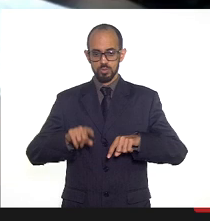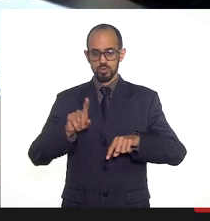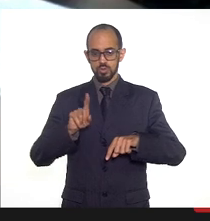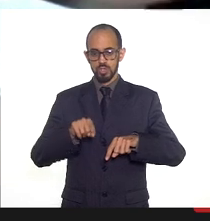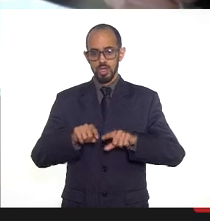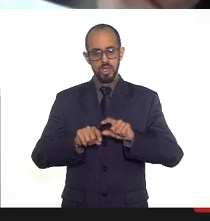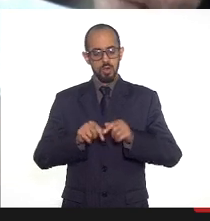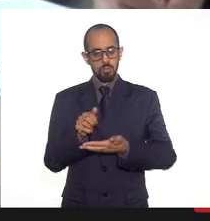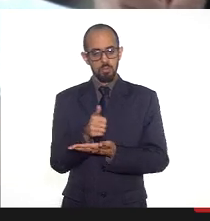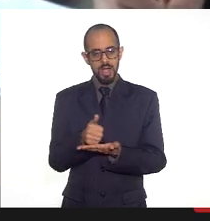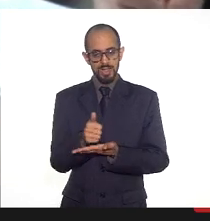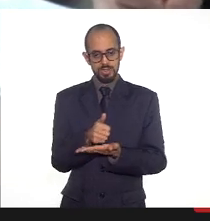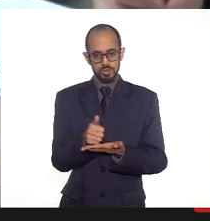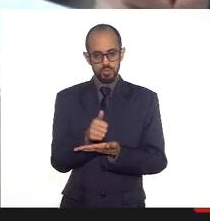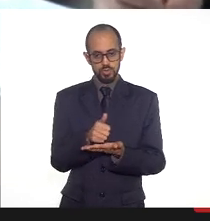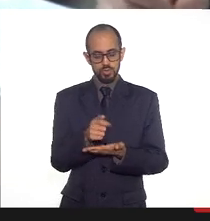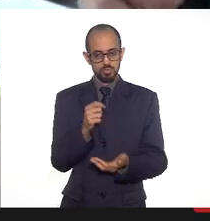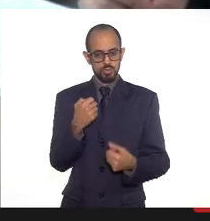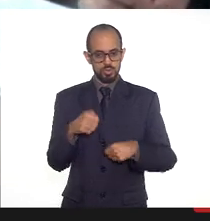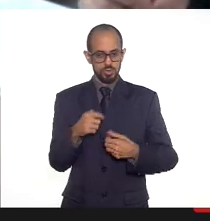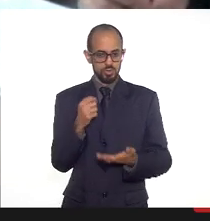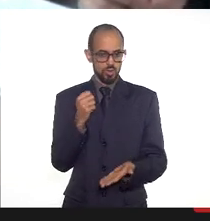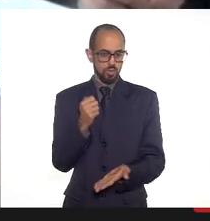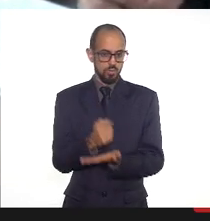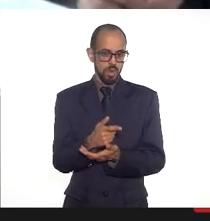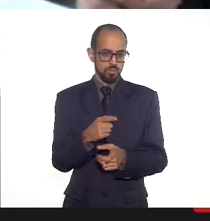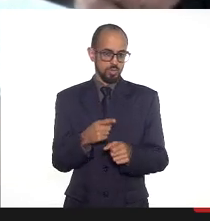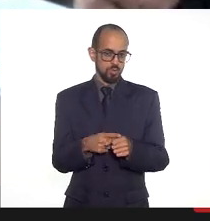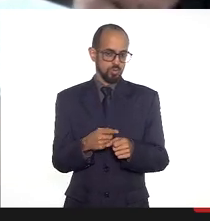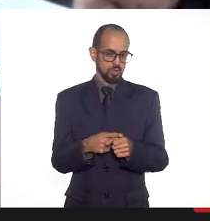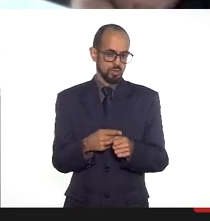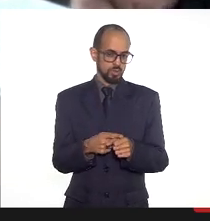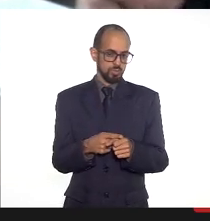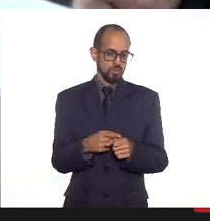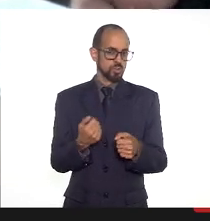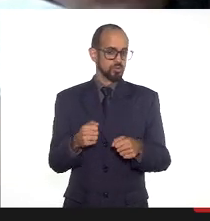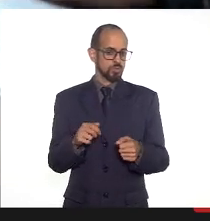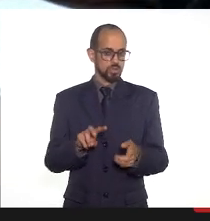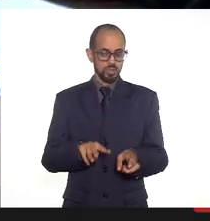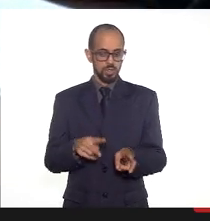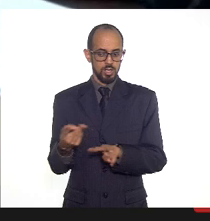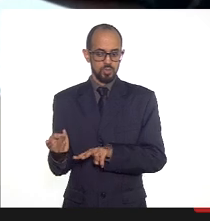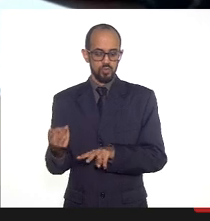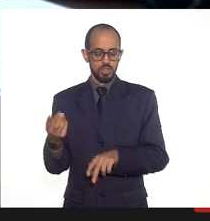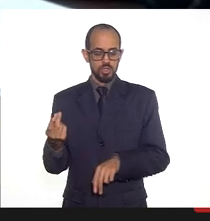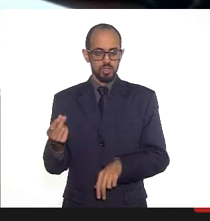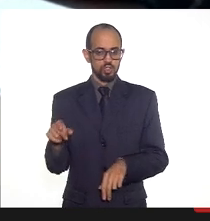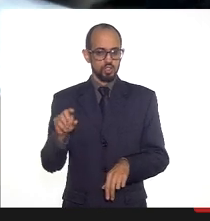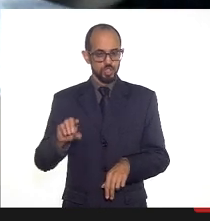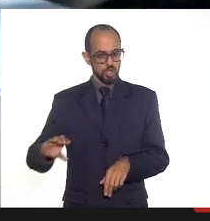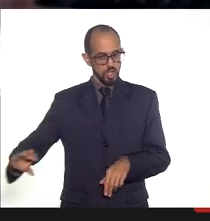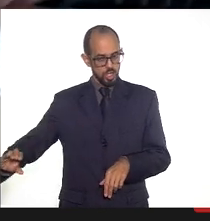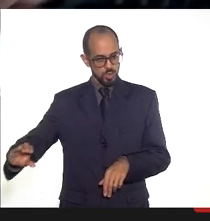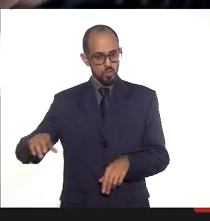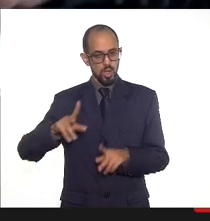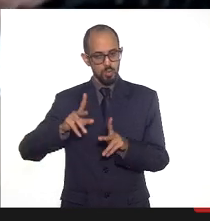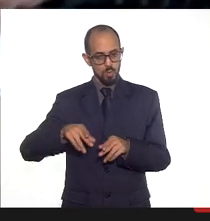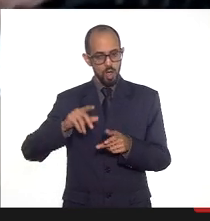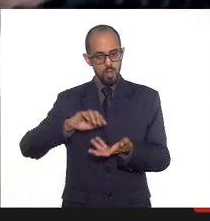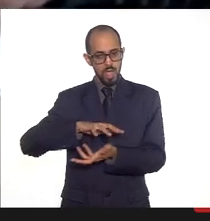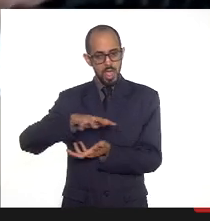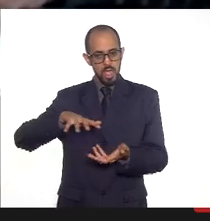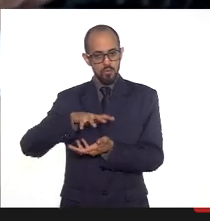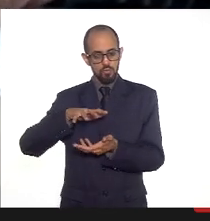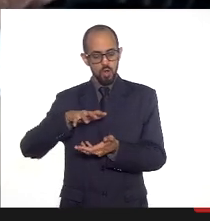insumos básicos que precisam ser comprados pelo município, que a gente também vai ter que fazer por transferência de recursos com essa mesma lógica da reforma da